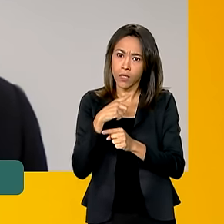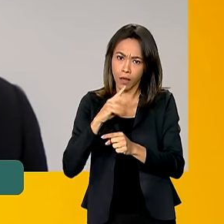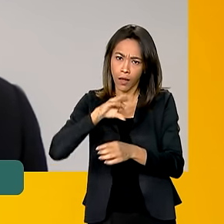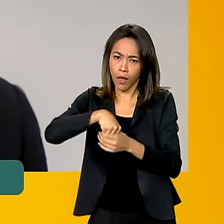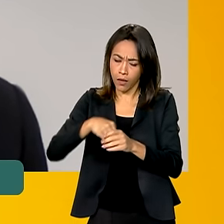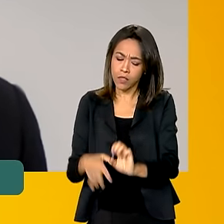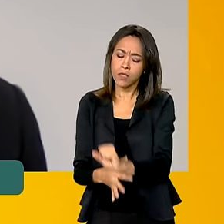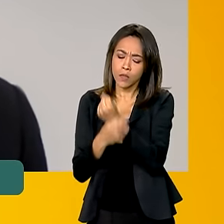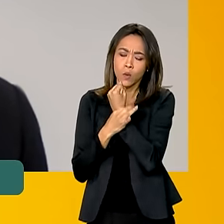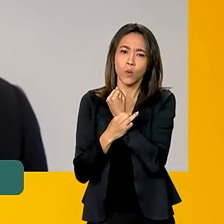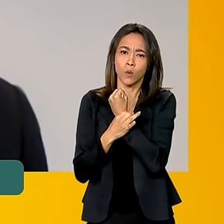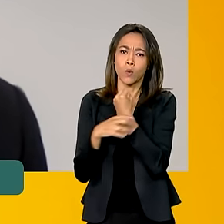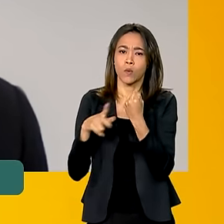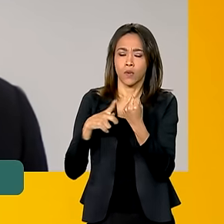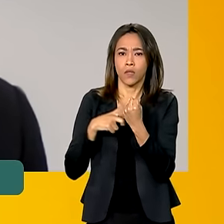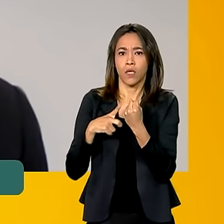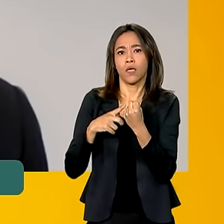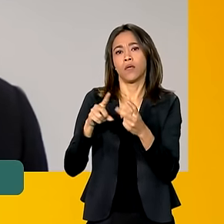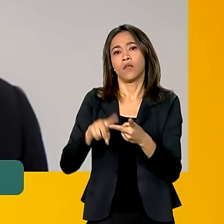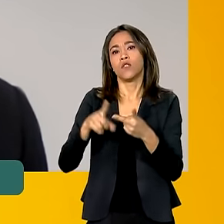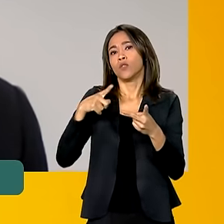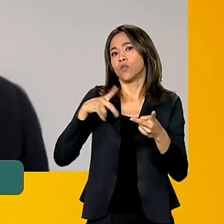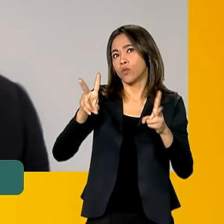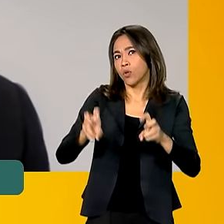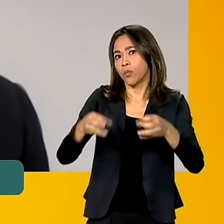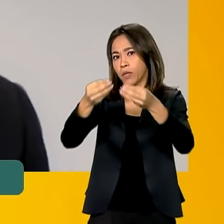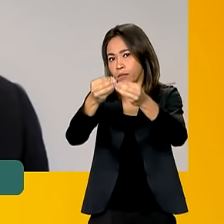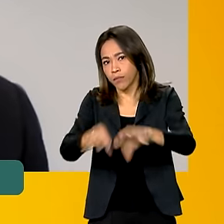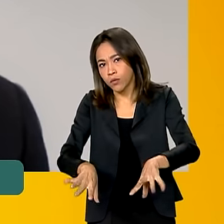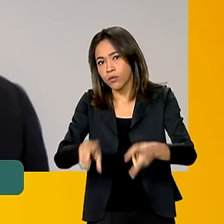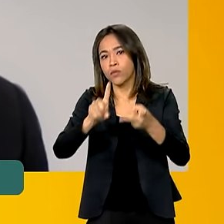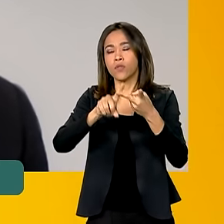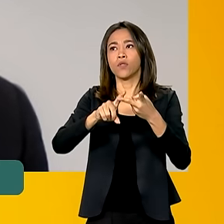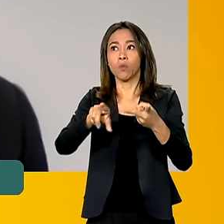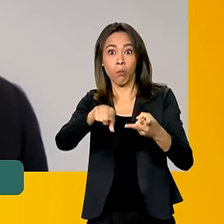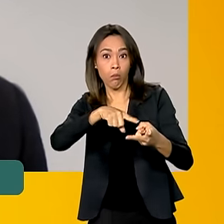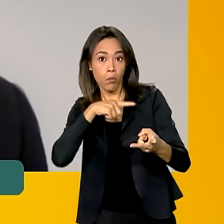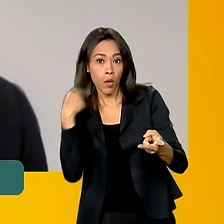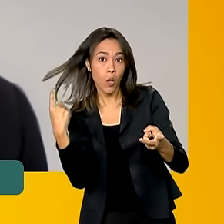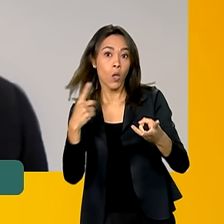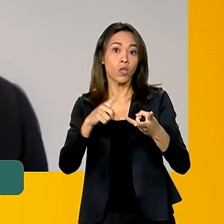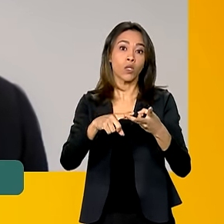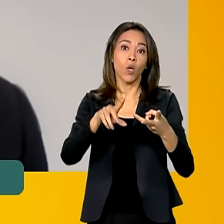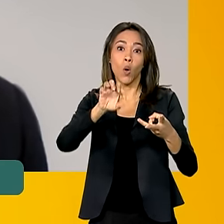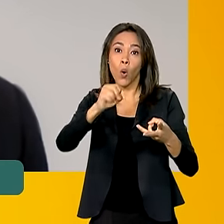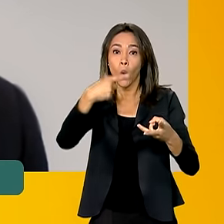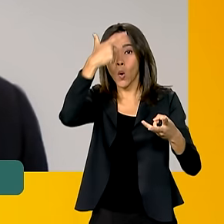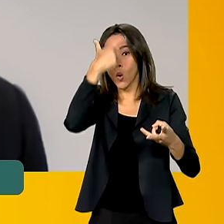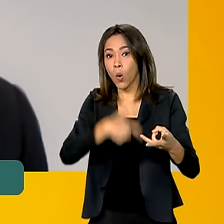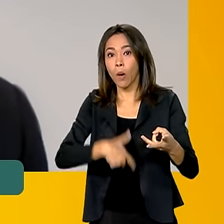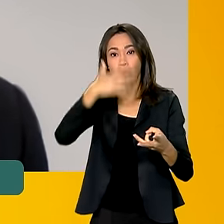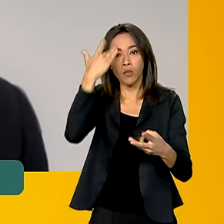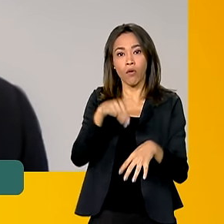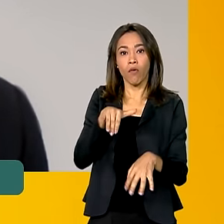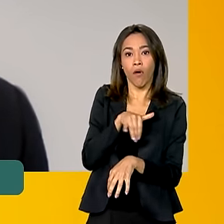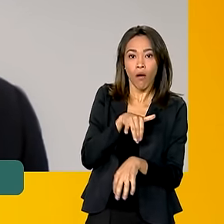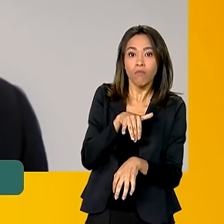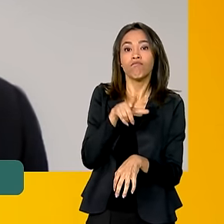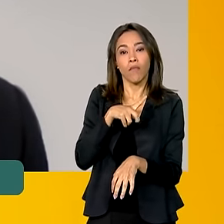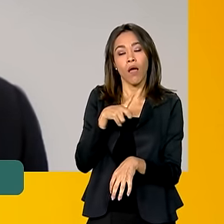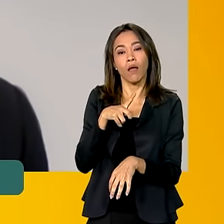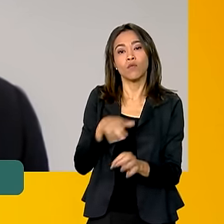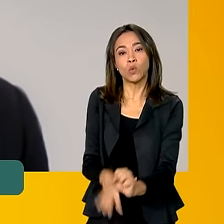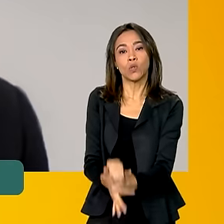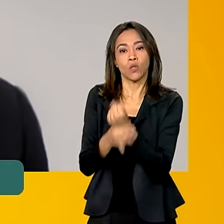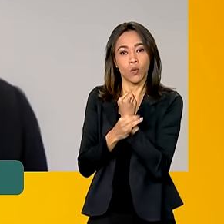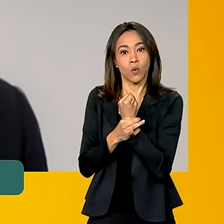danos físicos e também a questão de morte e invalidez. Também, pelo mesmo canal de comunicação, os nossos mutuários, famílias,